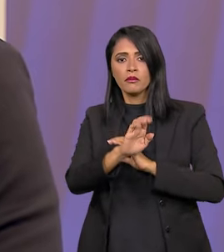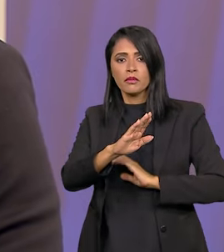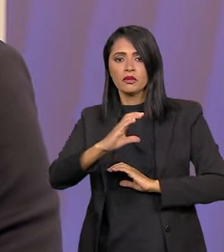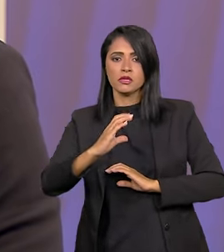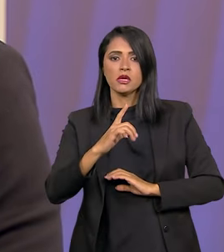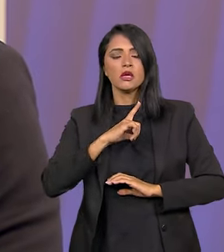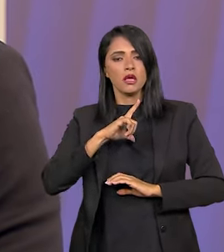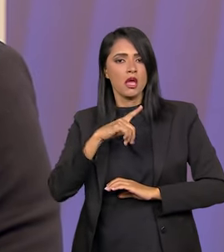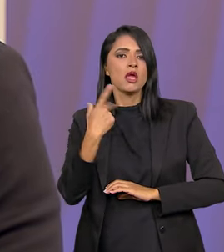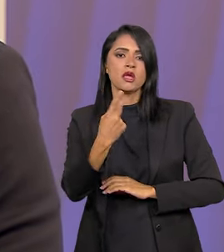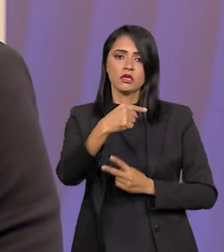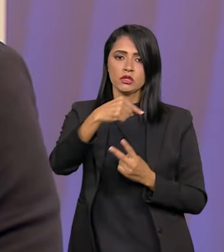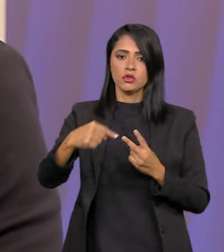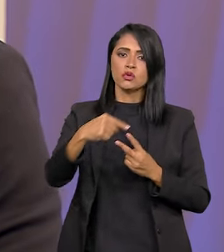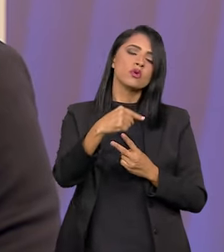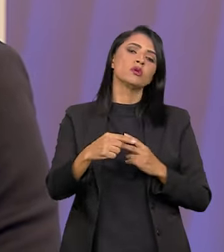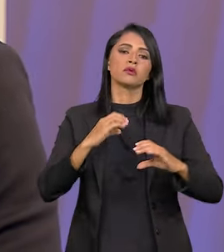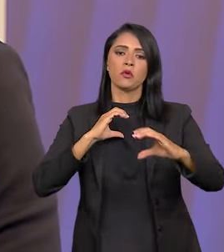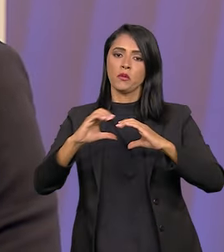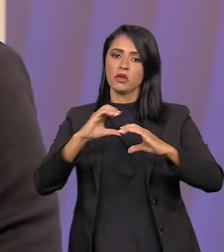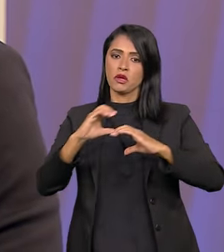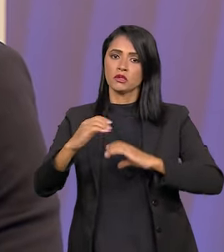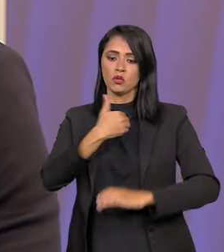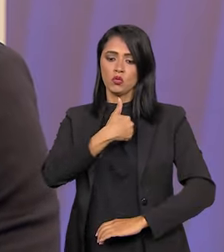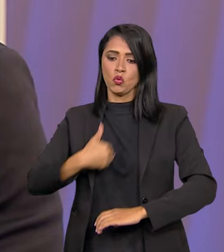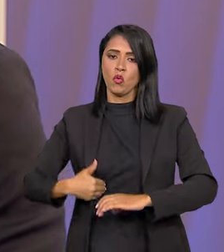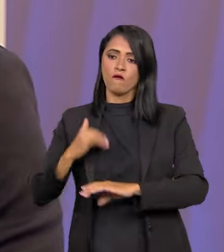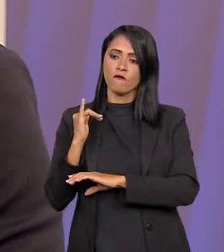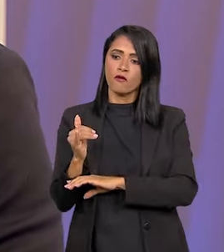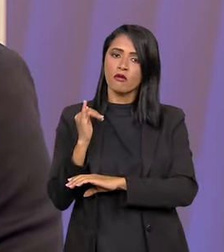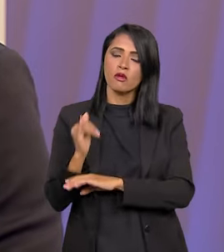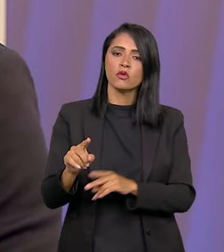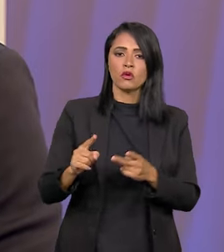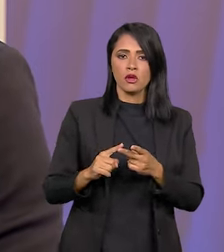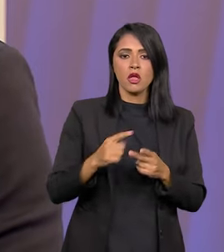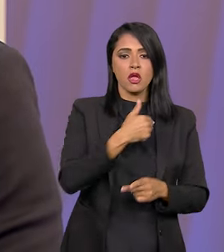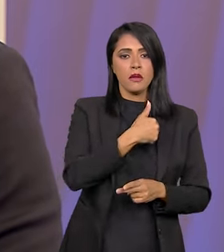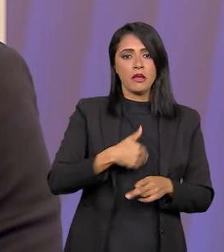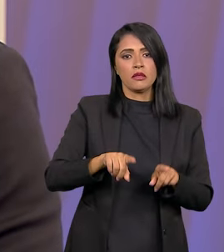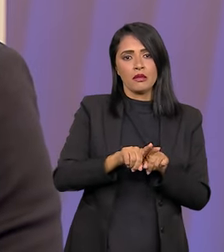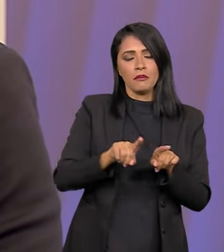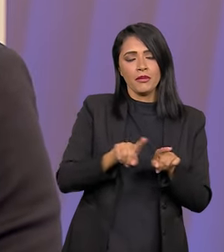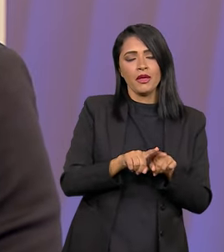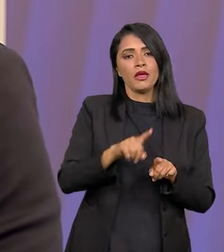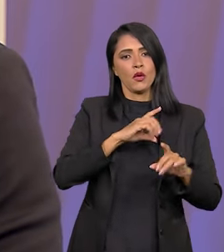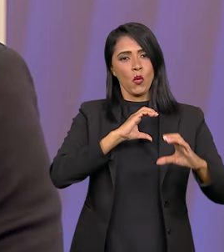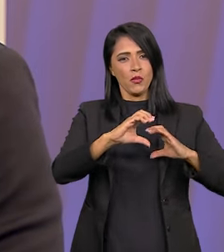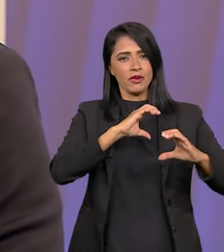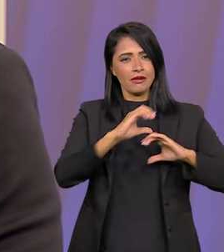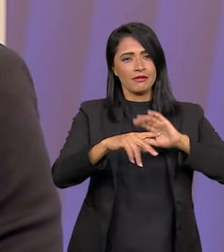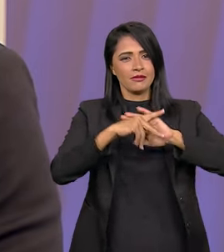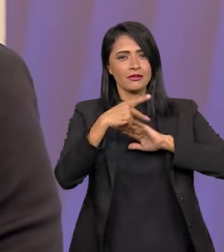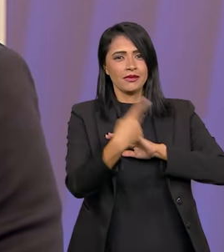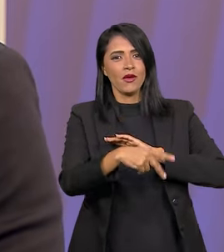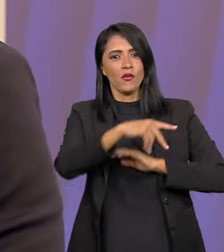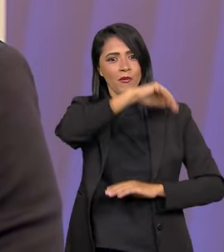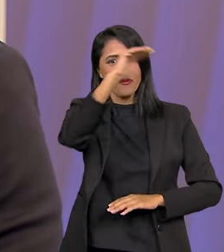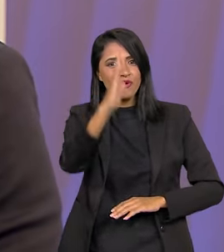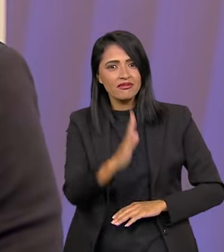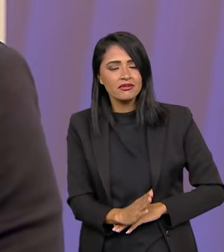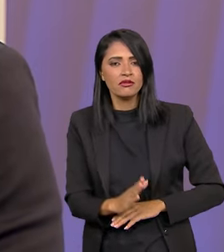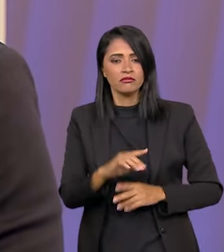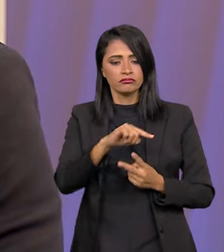faz esses dois papéis, né? A comunicação estatal e a comunicação pública. E por é importante separar os canais?